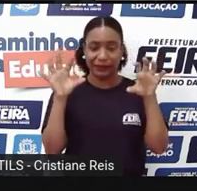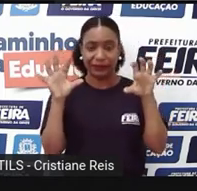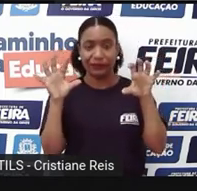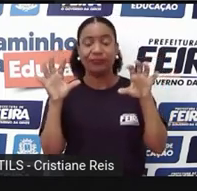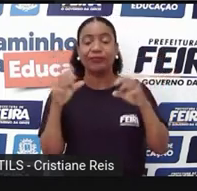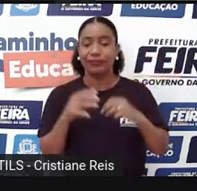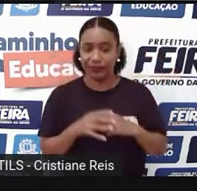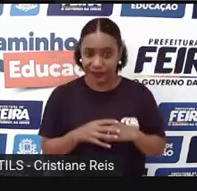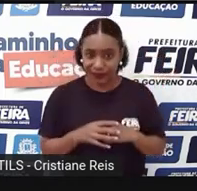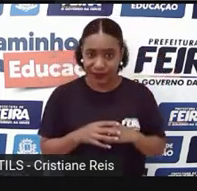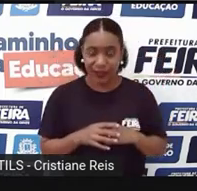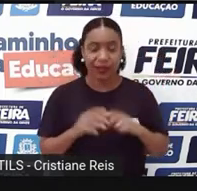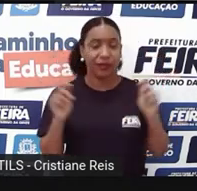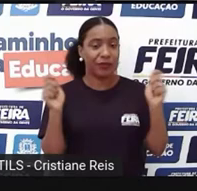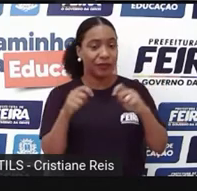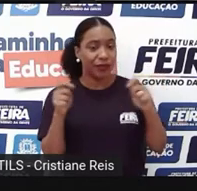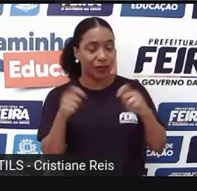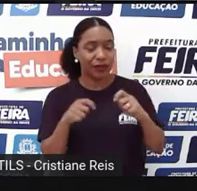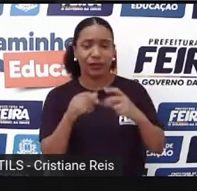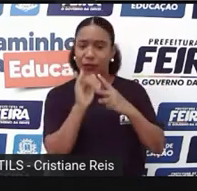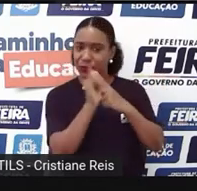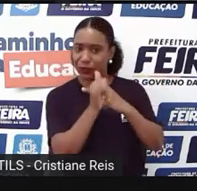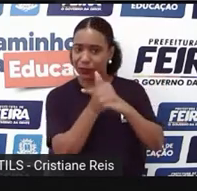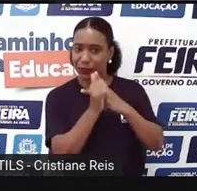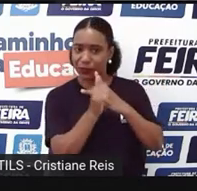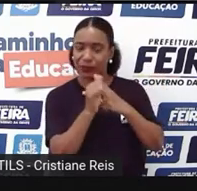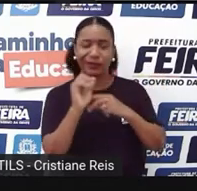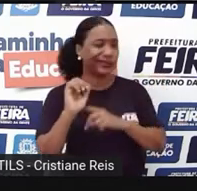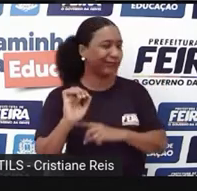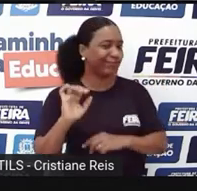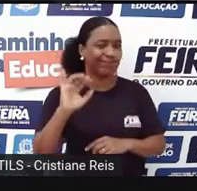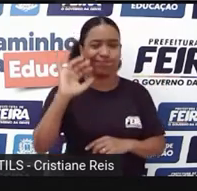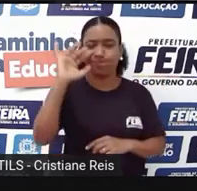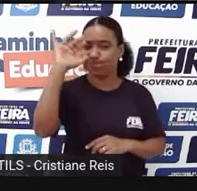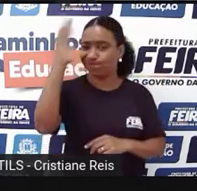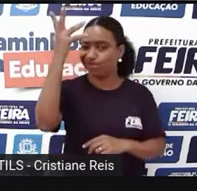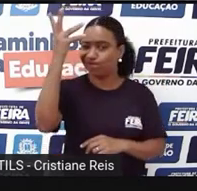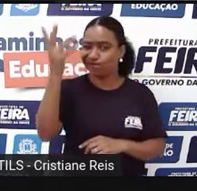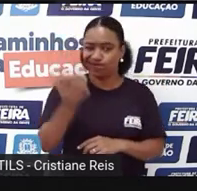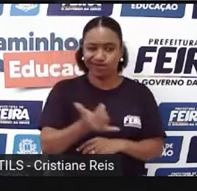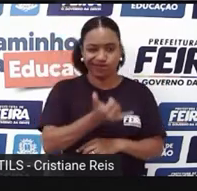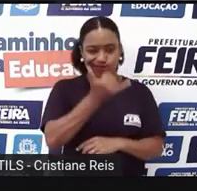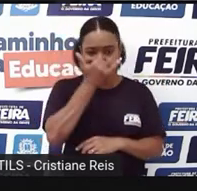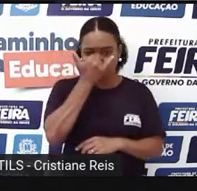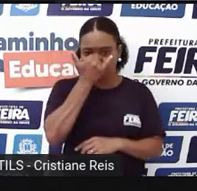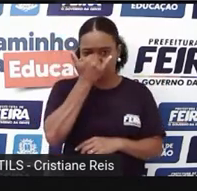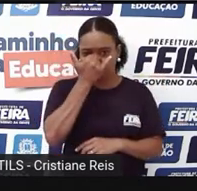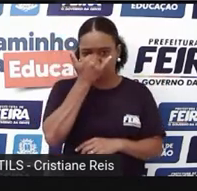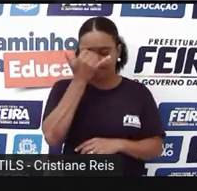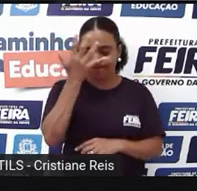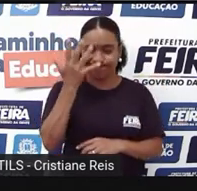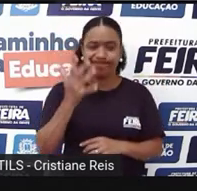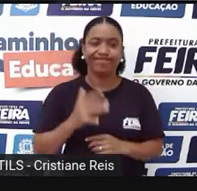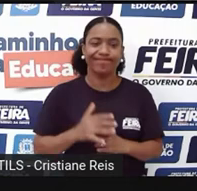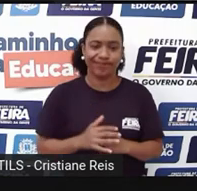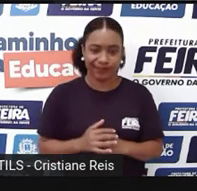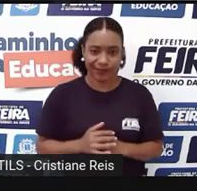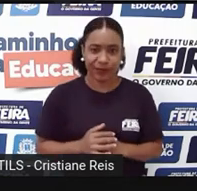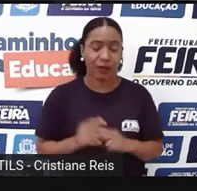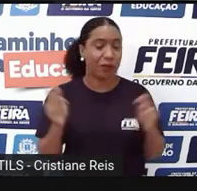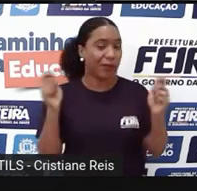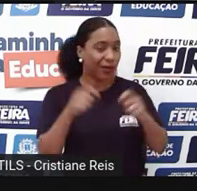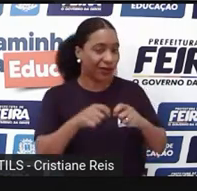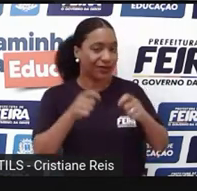Tragedy, uma narrativa trágica, como é o caso dessa que nós estamos estudando hoje. Drama,